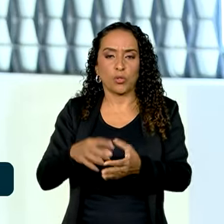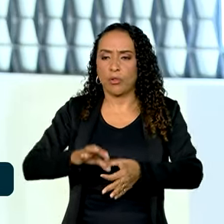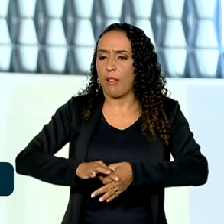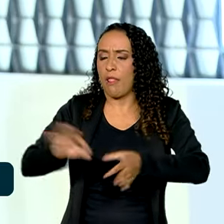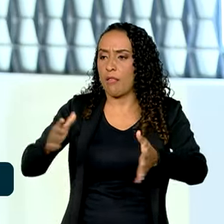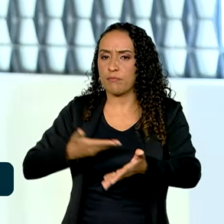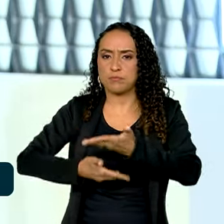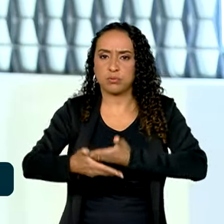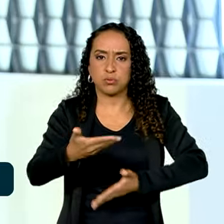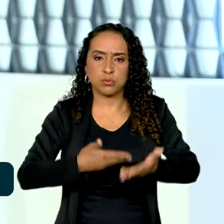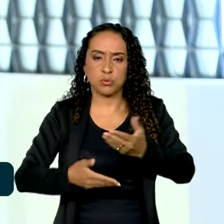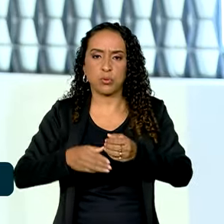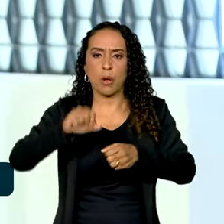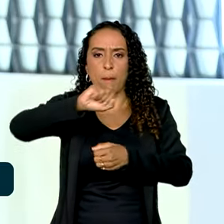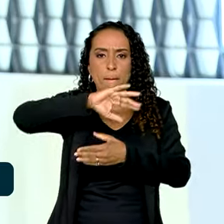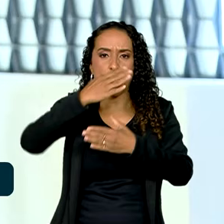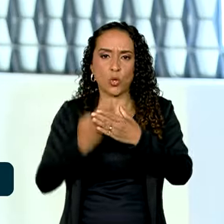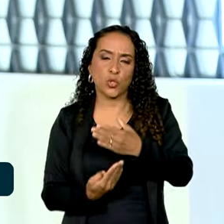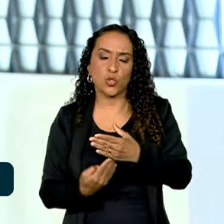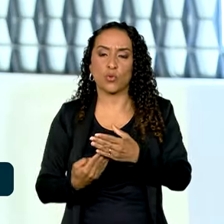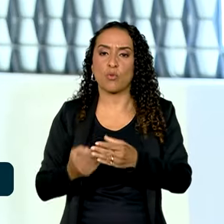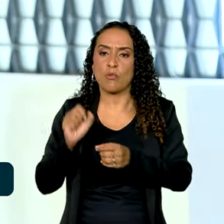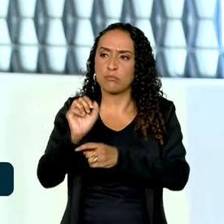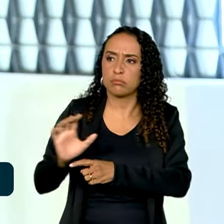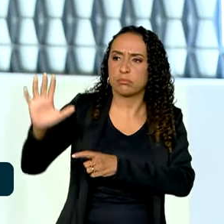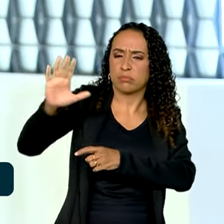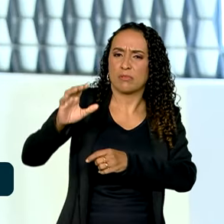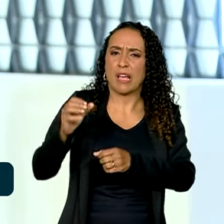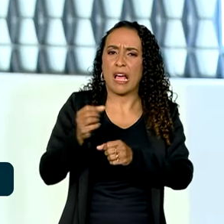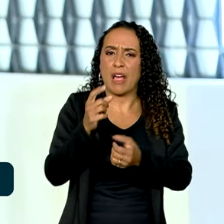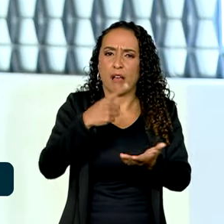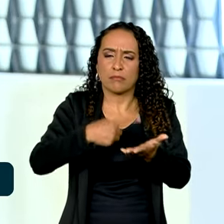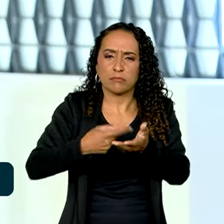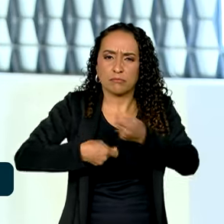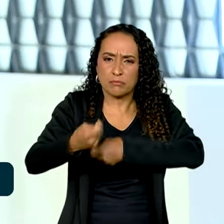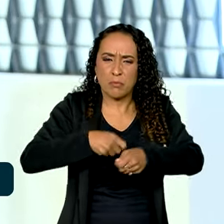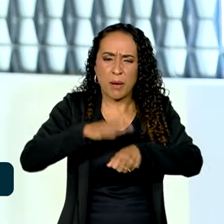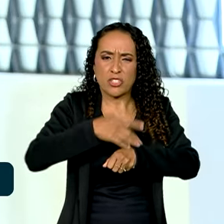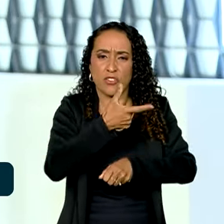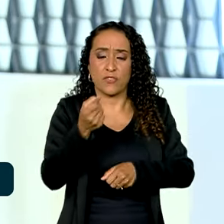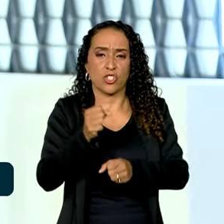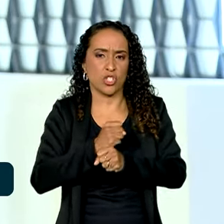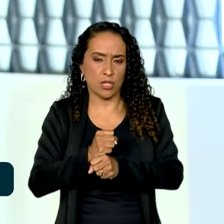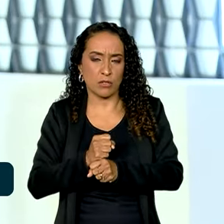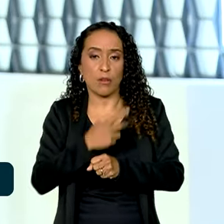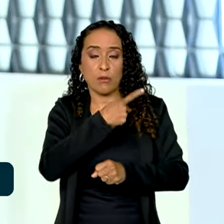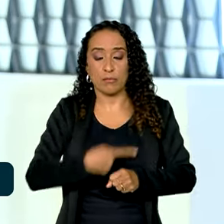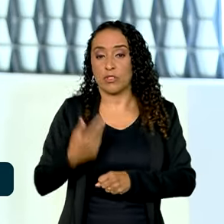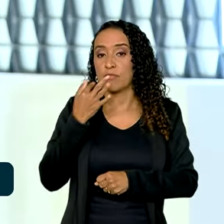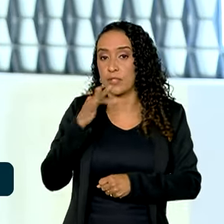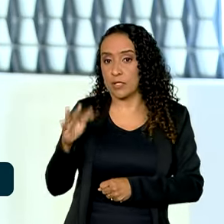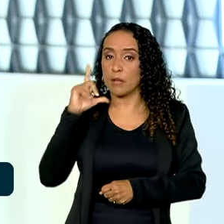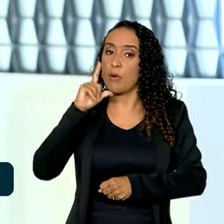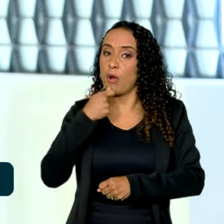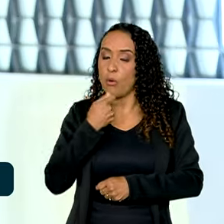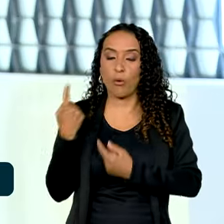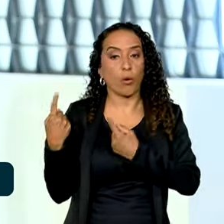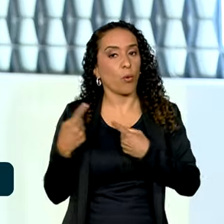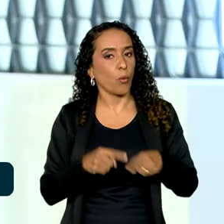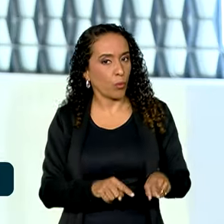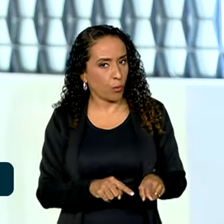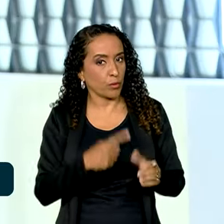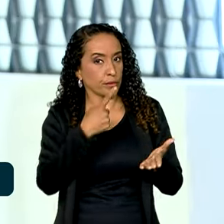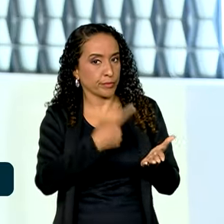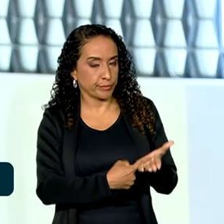comércio Mercosul-União Europeia, negociado há mais de 20 anos. O presidente francês, Emmanuel Macron, é contrário a esse